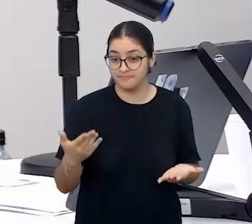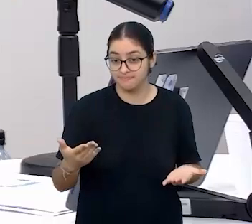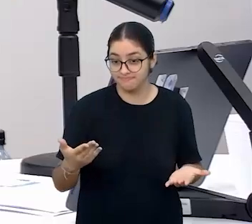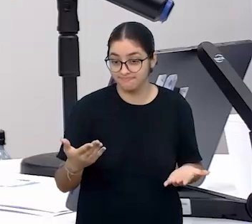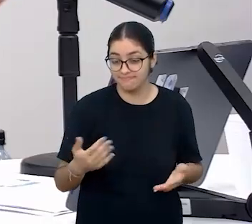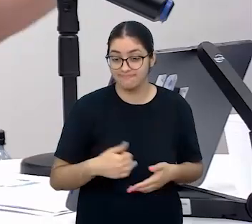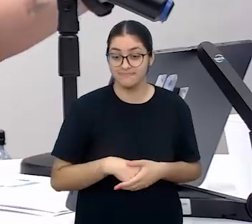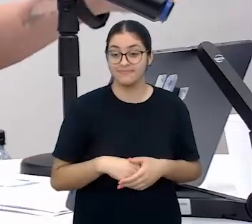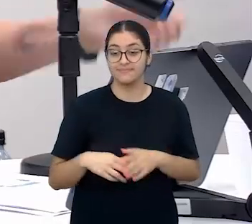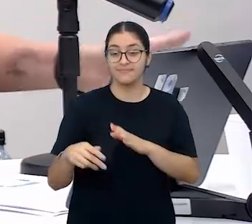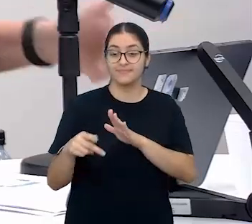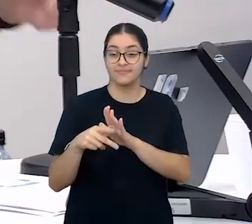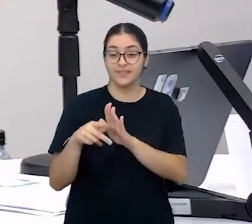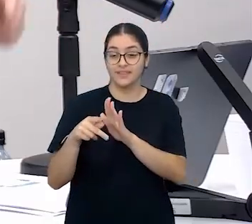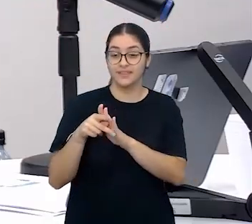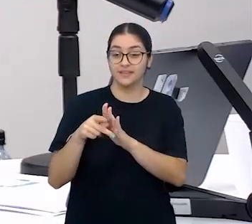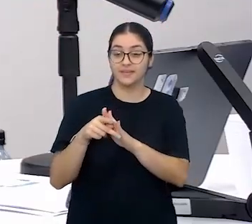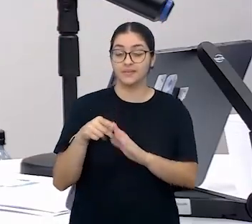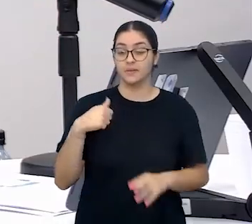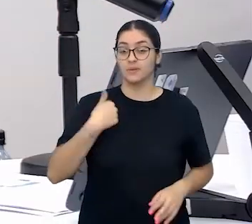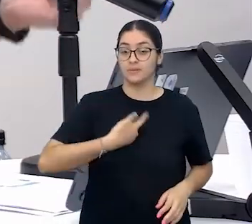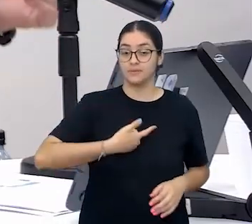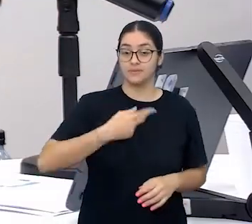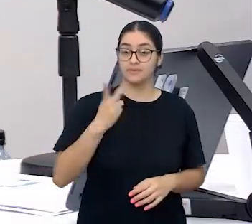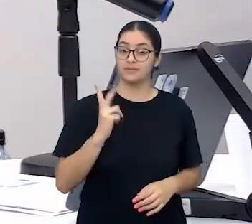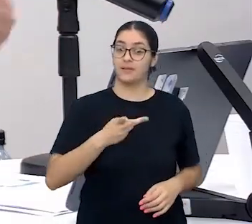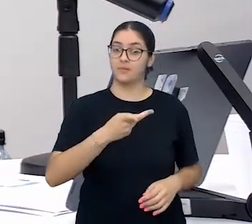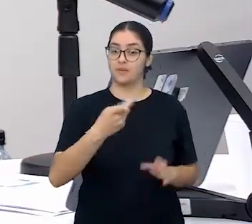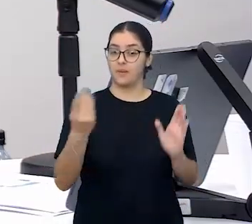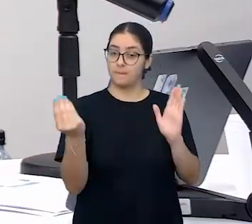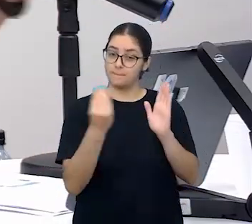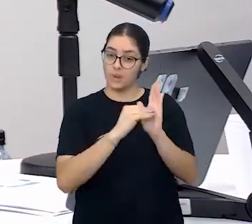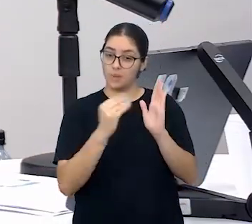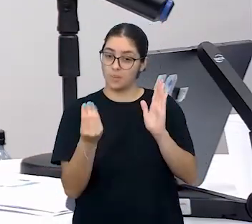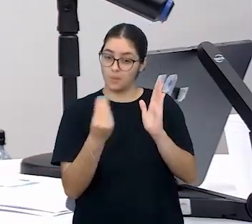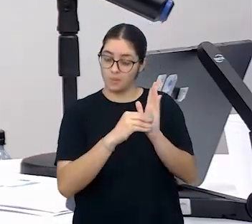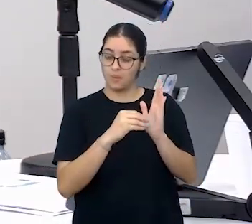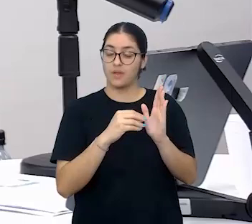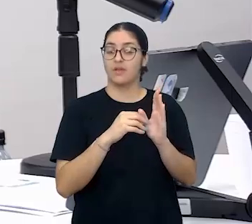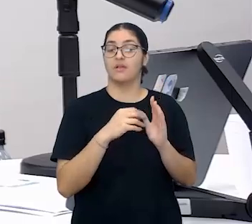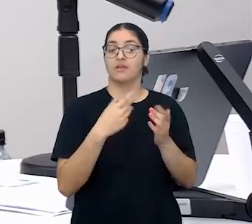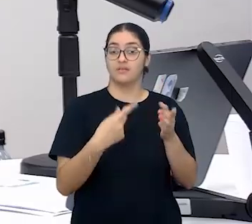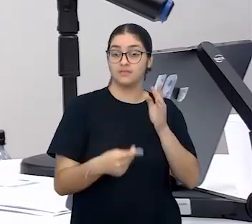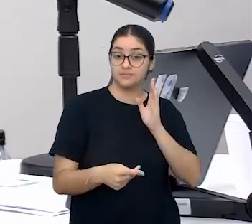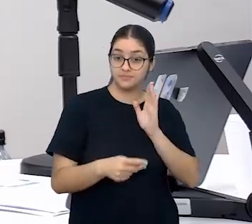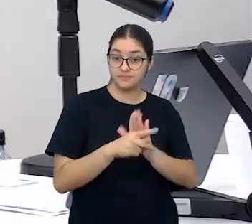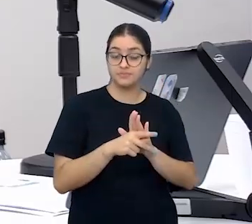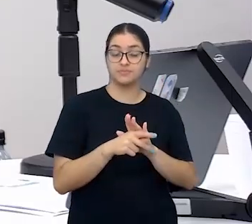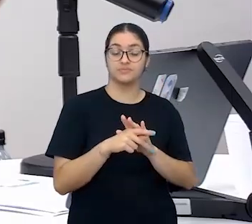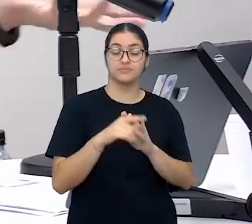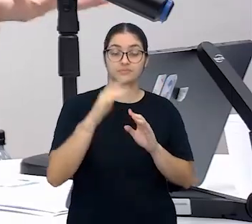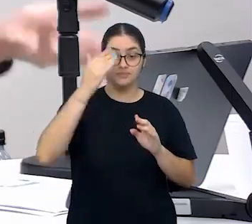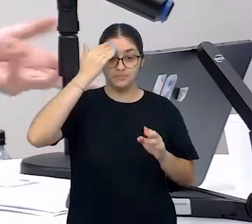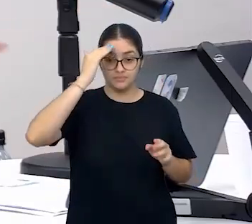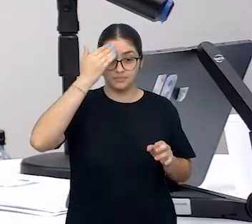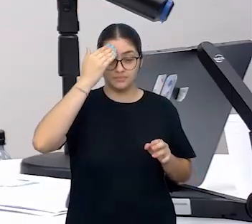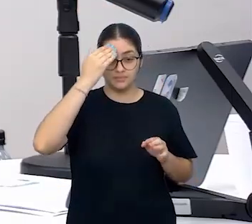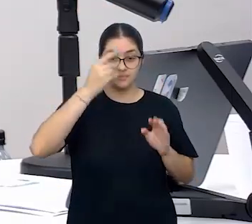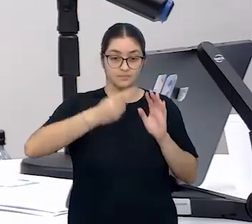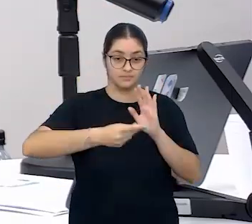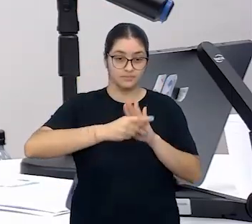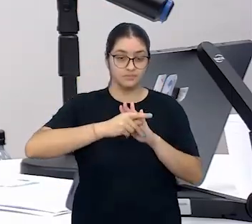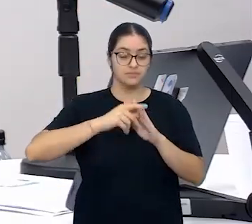a sondagem no formato que a gente sempre colocou, é por intermédio da sondagem que a gente entende as hipóteses,